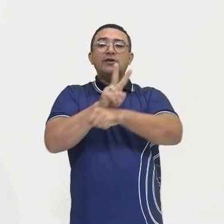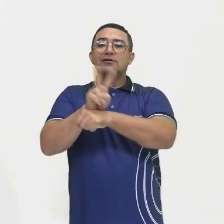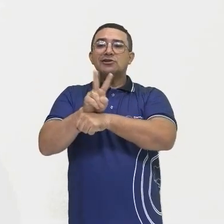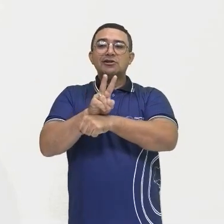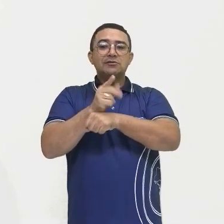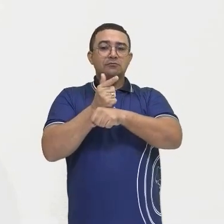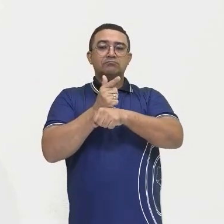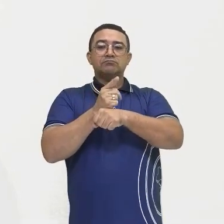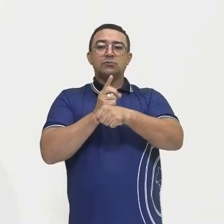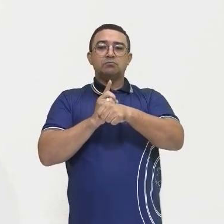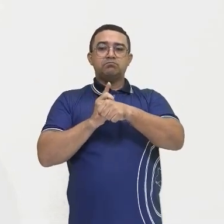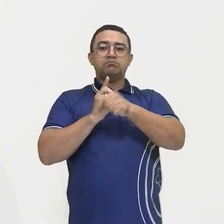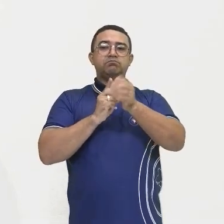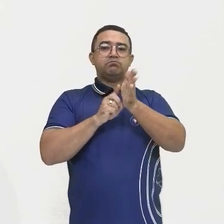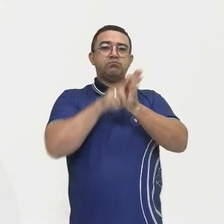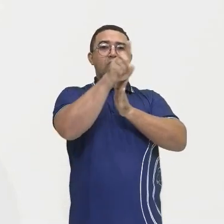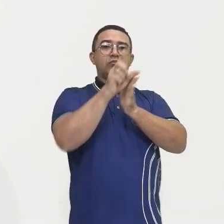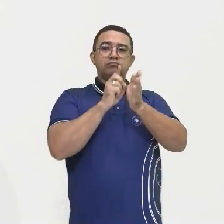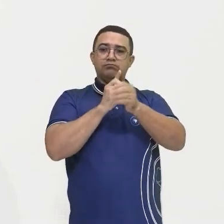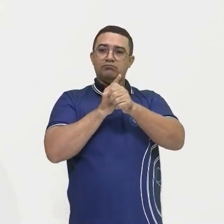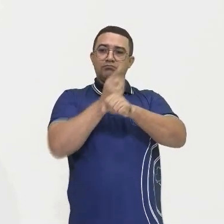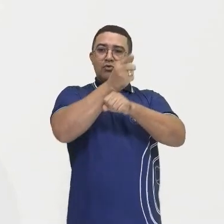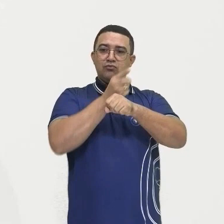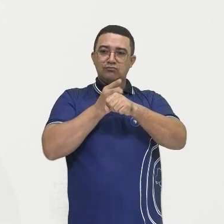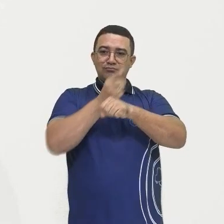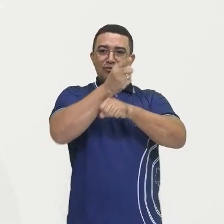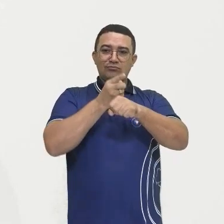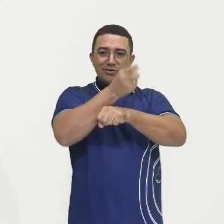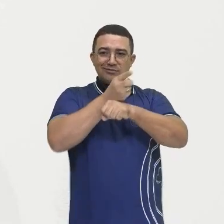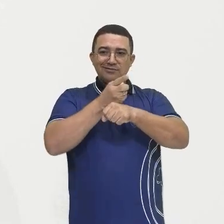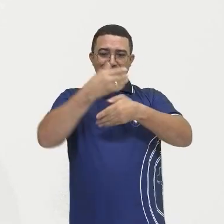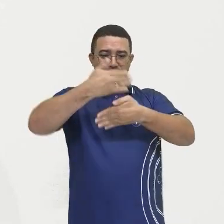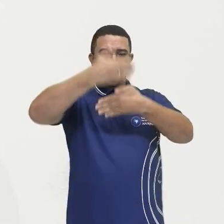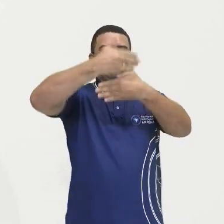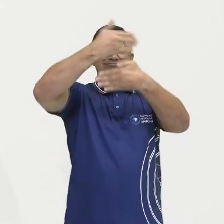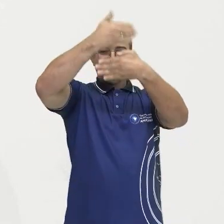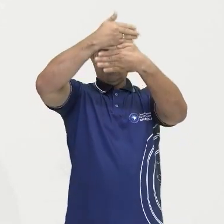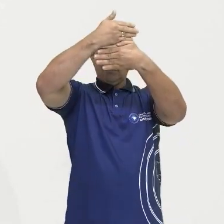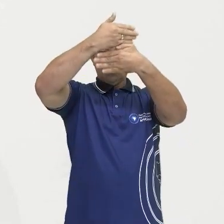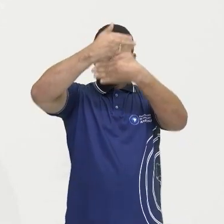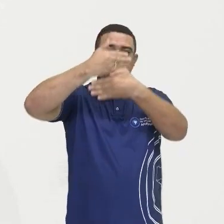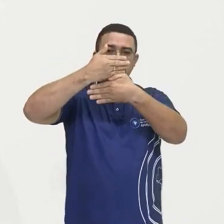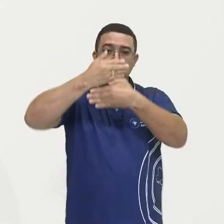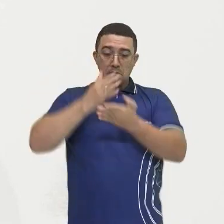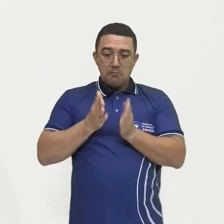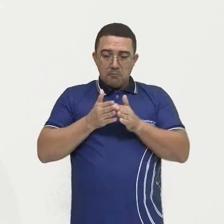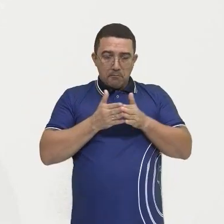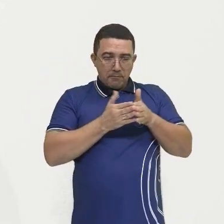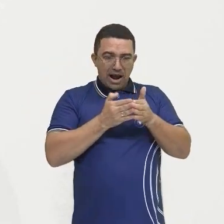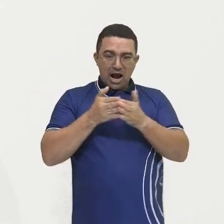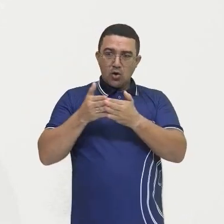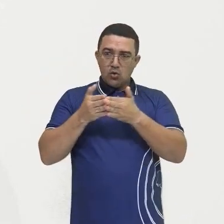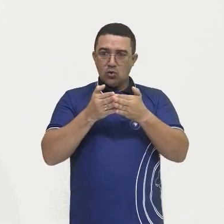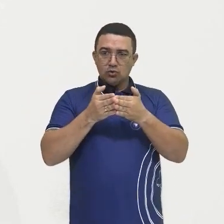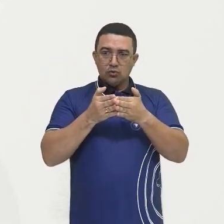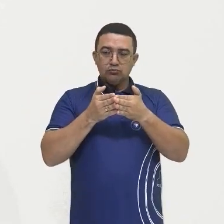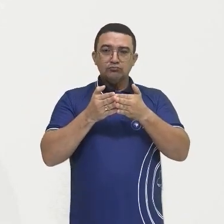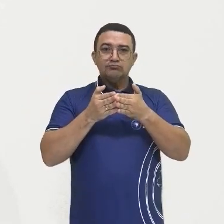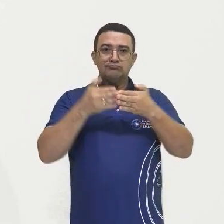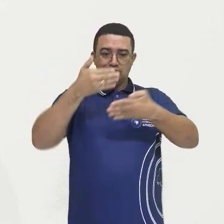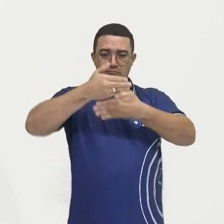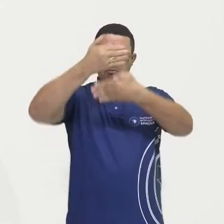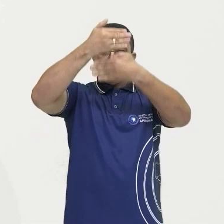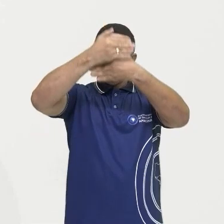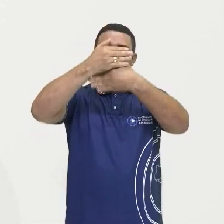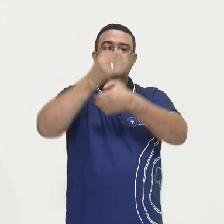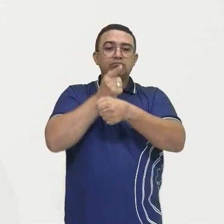surgindo, então eles tinham que defender ali essas áreas, né? Então a gente tem esses portos de defesa, né? Que a gente vai ver nas